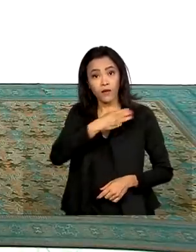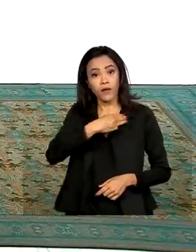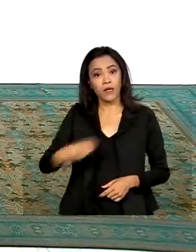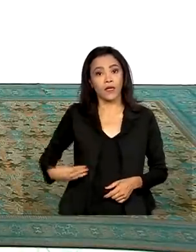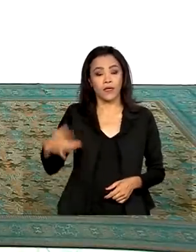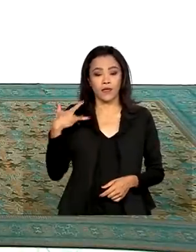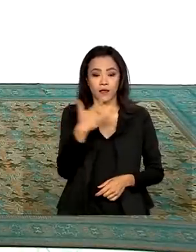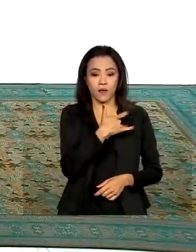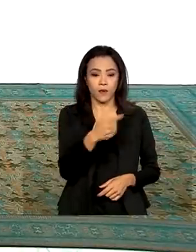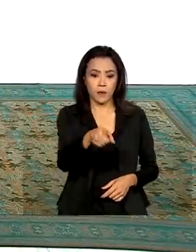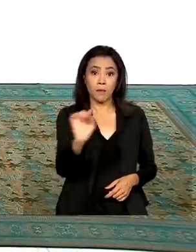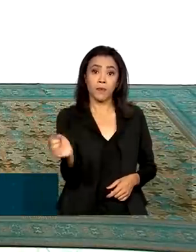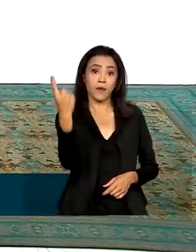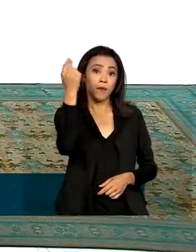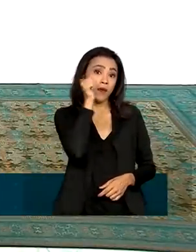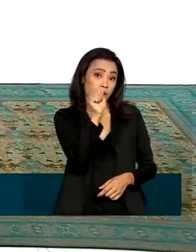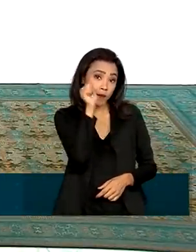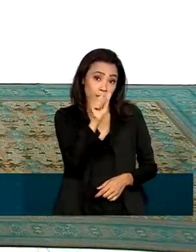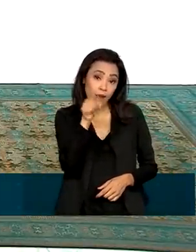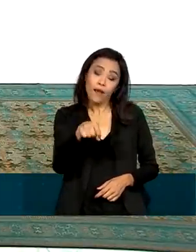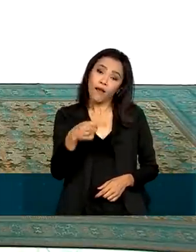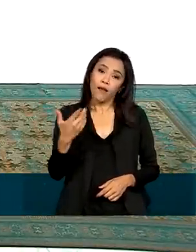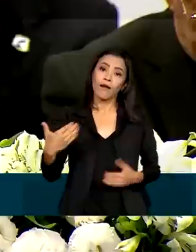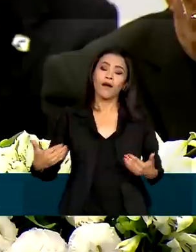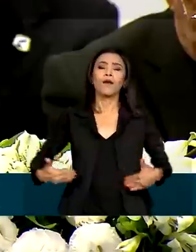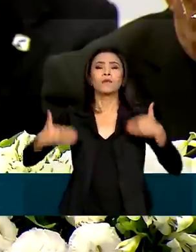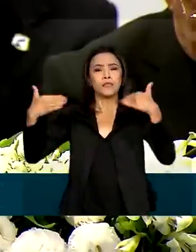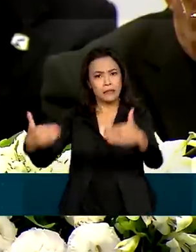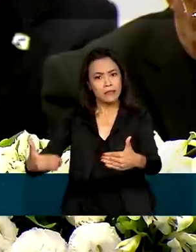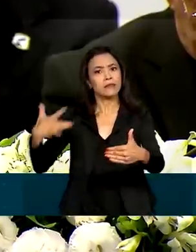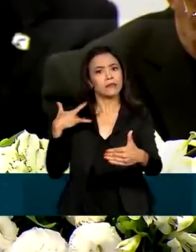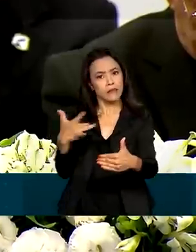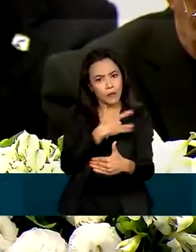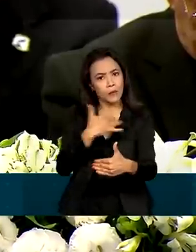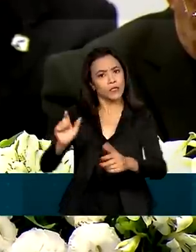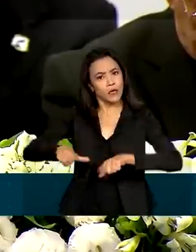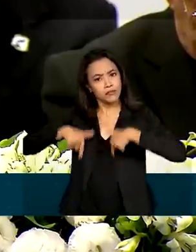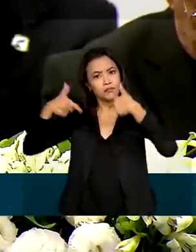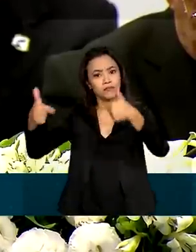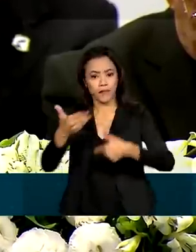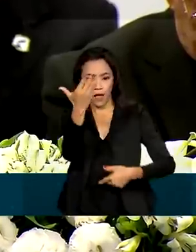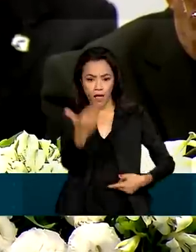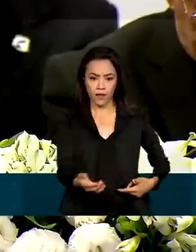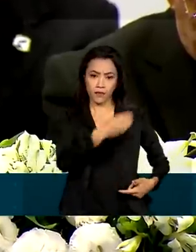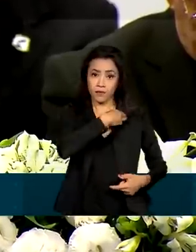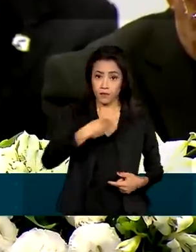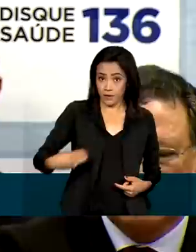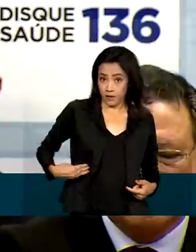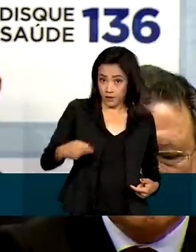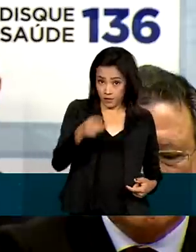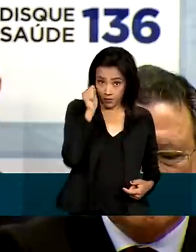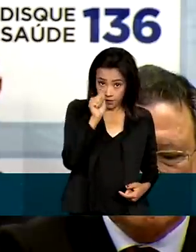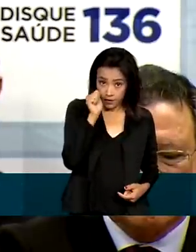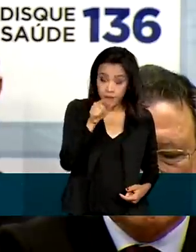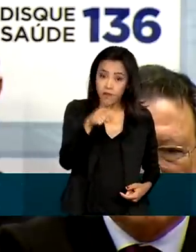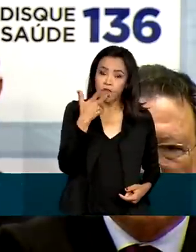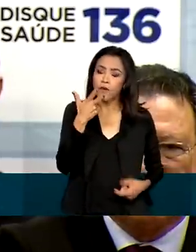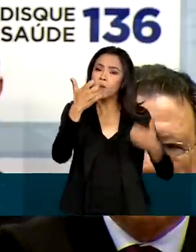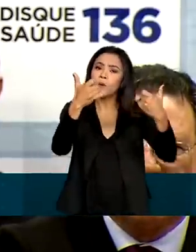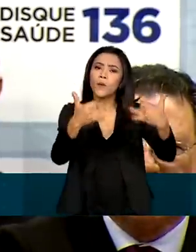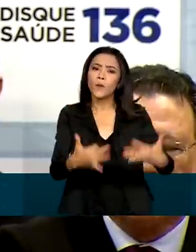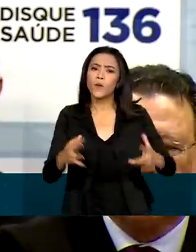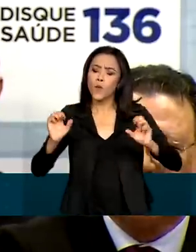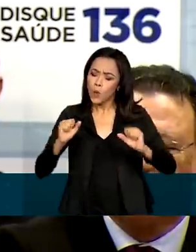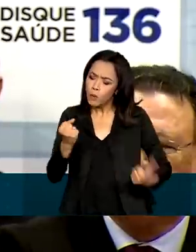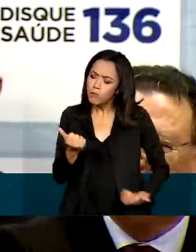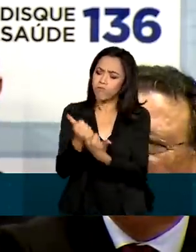Primeira mulher a chefiar o Ministério da Saúde, Nízia Trindade, afirmou que a prioridade é o fortalecimento do